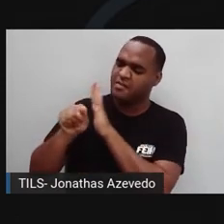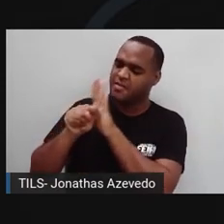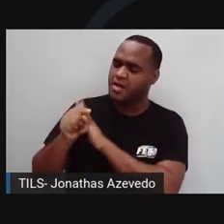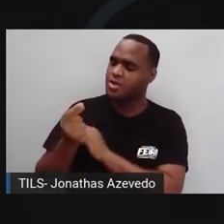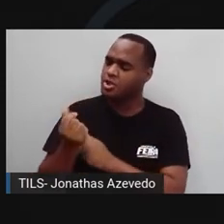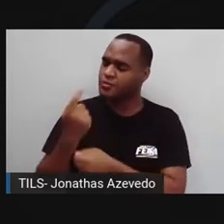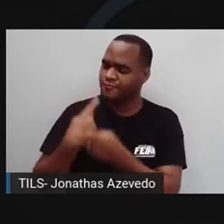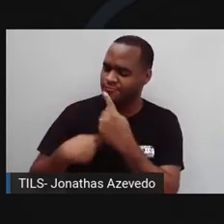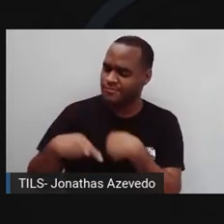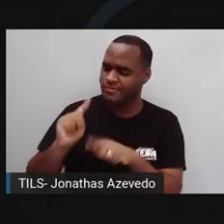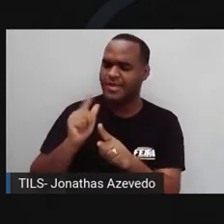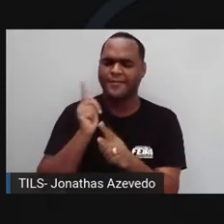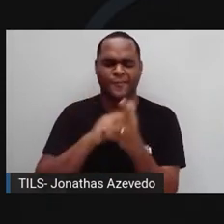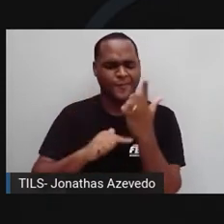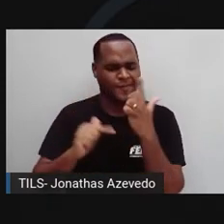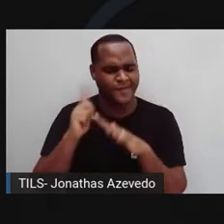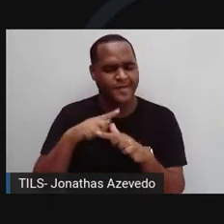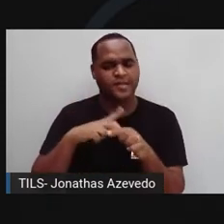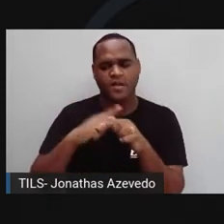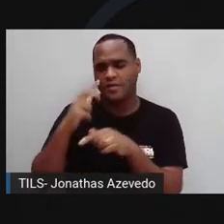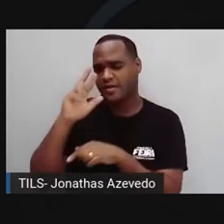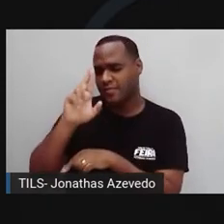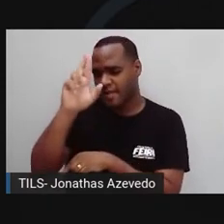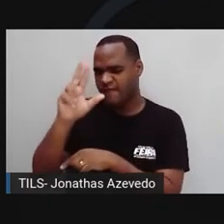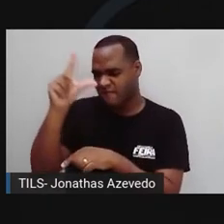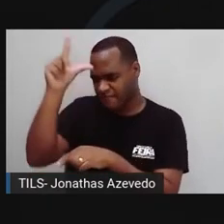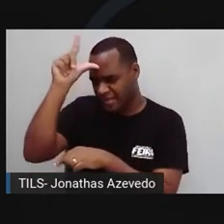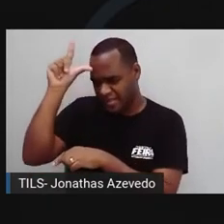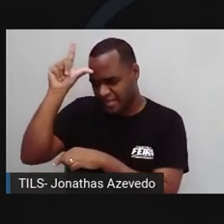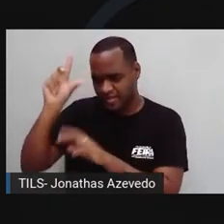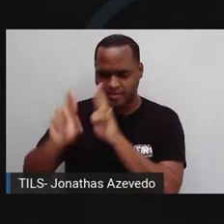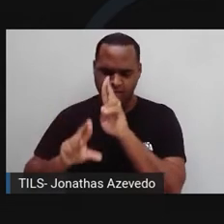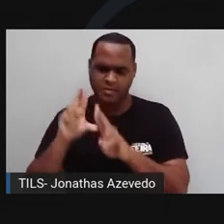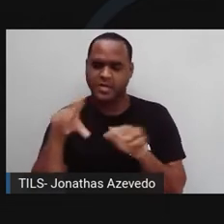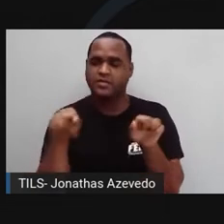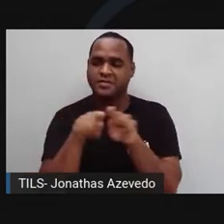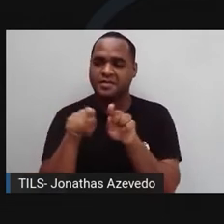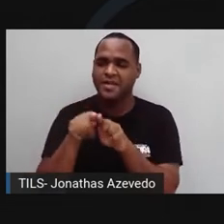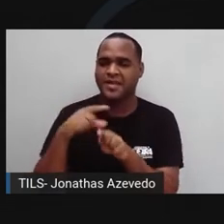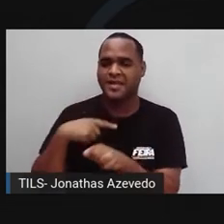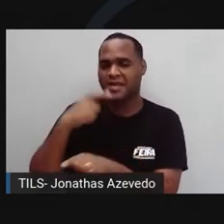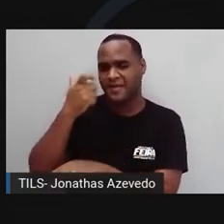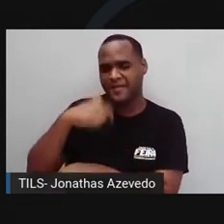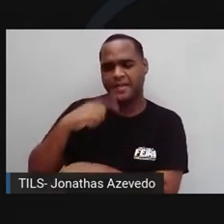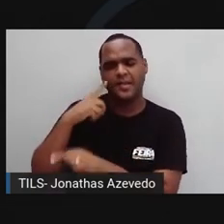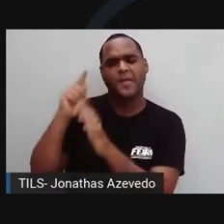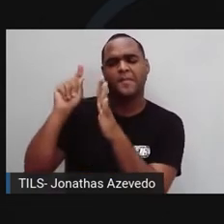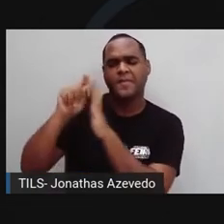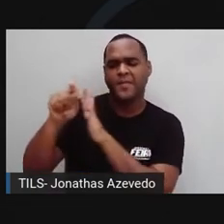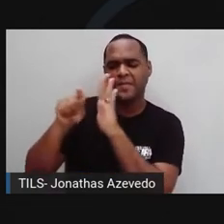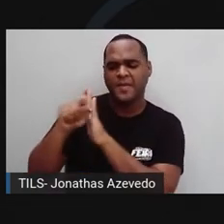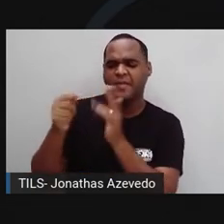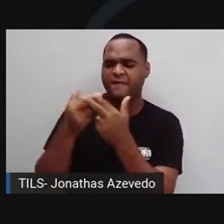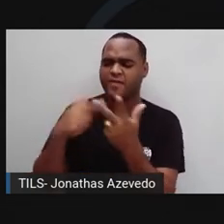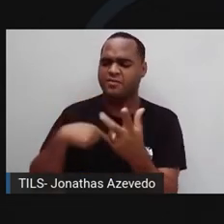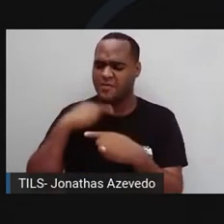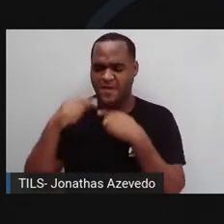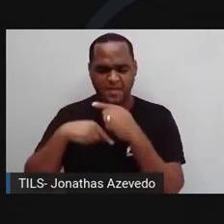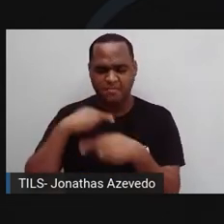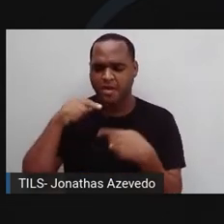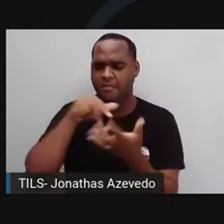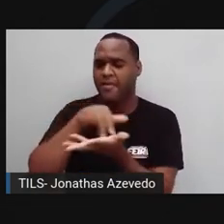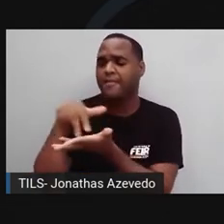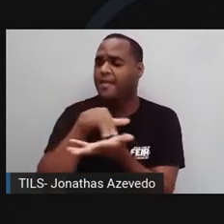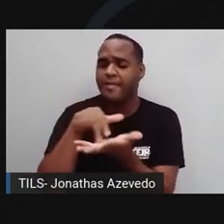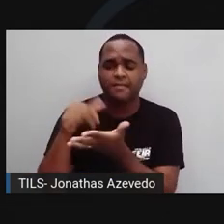dinheiro, eu sempre fui líder, eu sempre fui aquele cara que ia lá e questionava, perguntava sobre as coisas. sempre fui inquieto, sempre